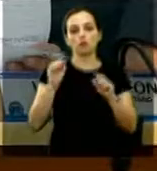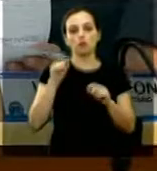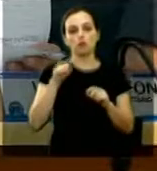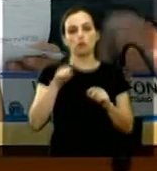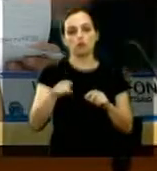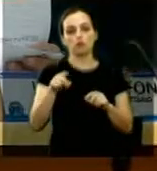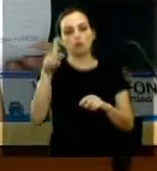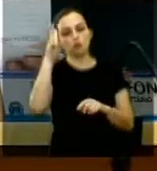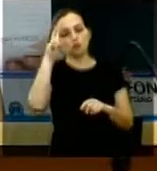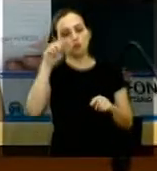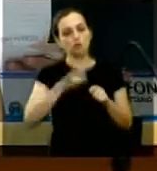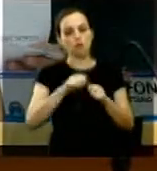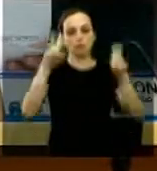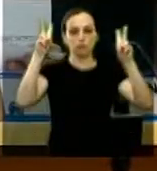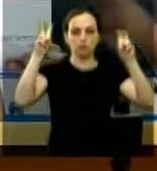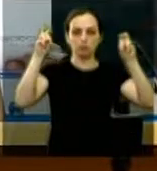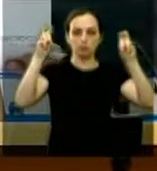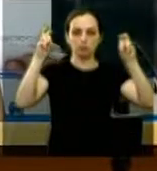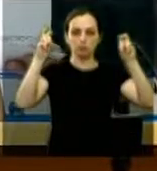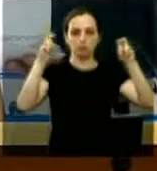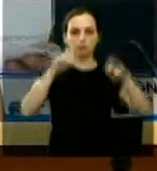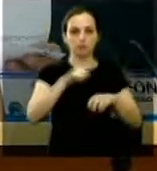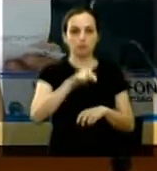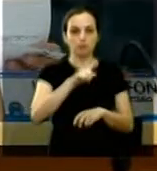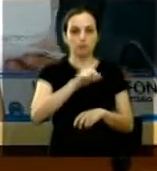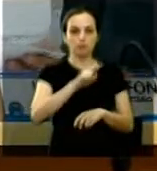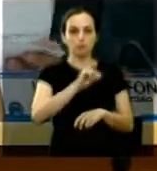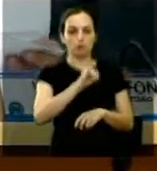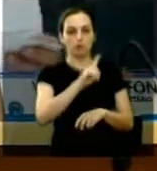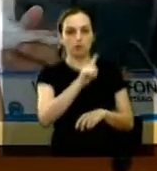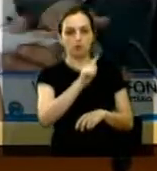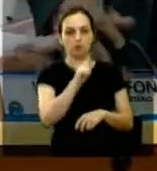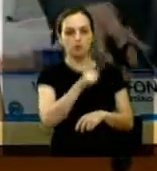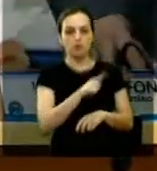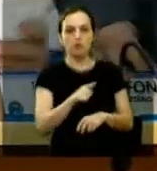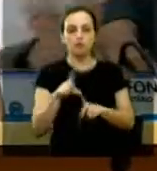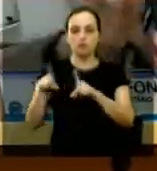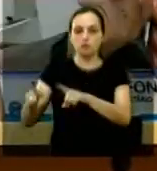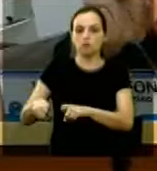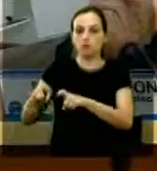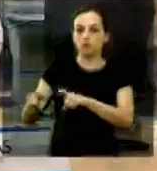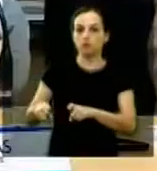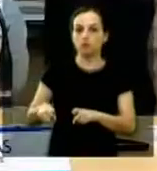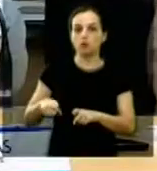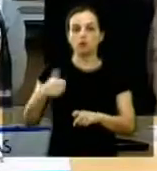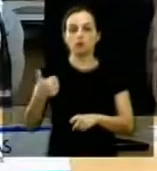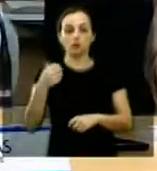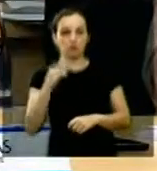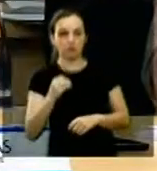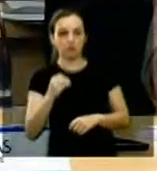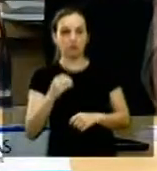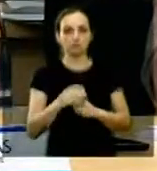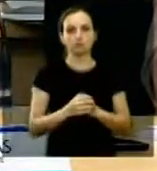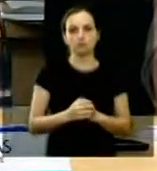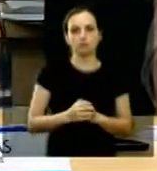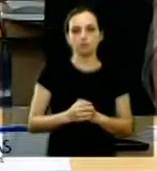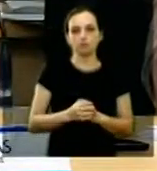faz a história sobre o título Luiz Palombo um sertanejo nota 10 em discussão